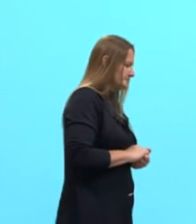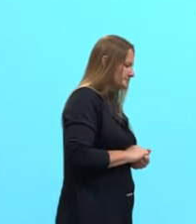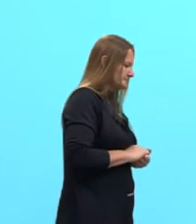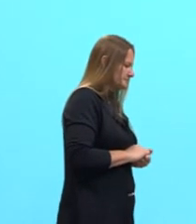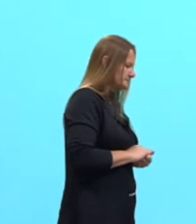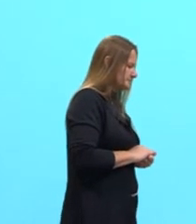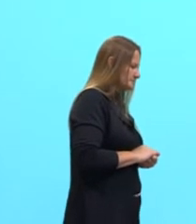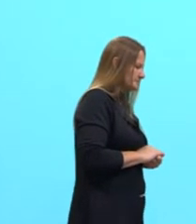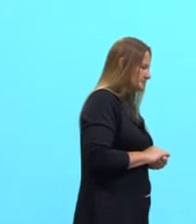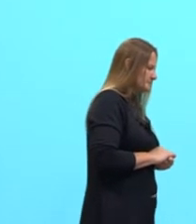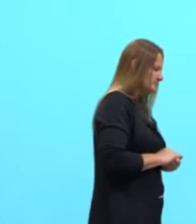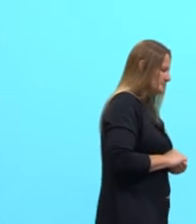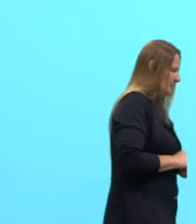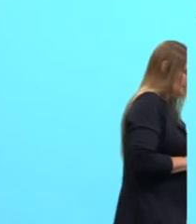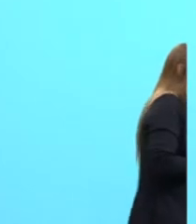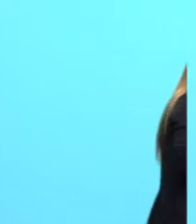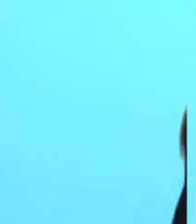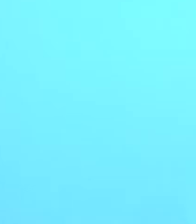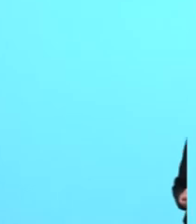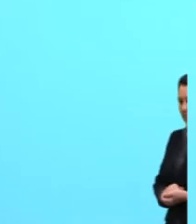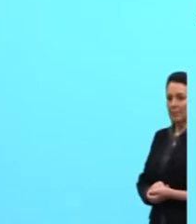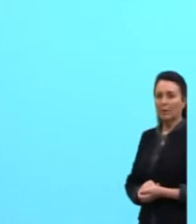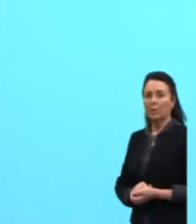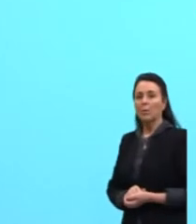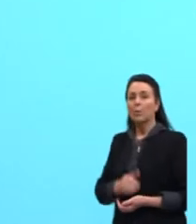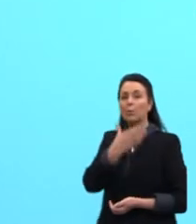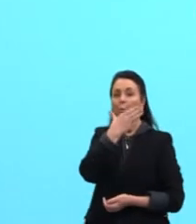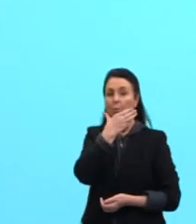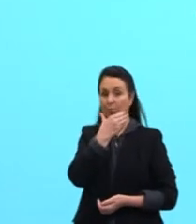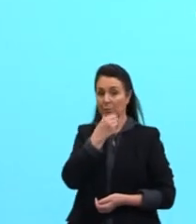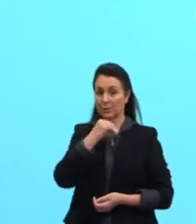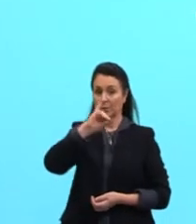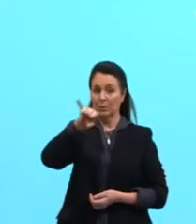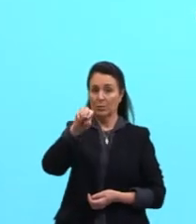tem um carro. Essa é a tradução.